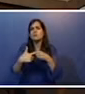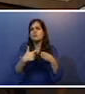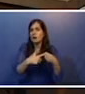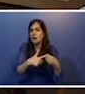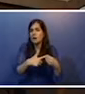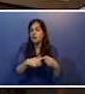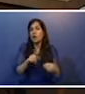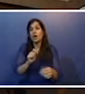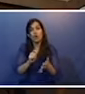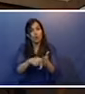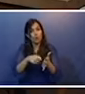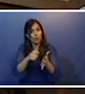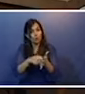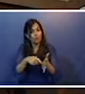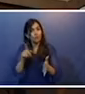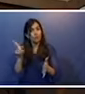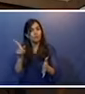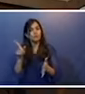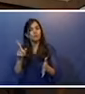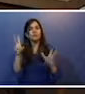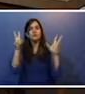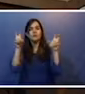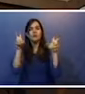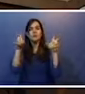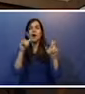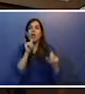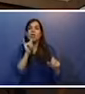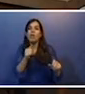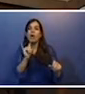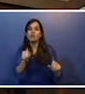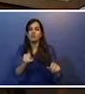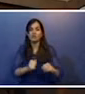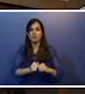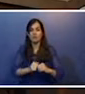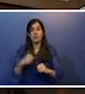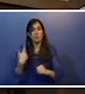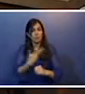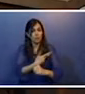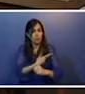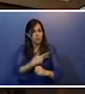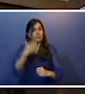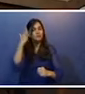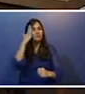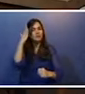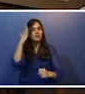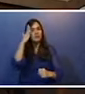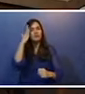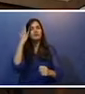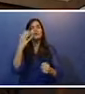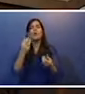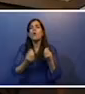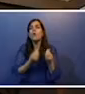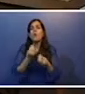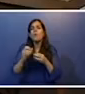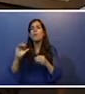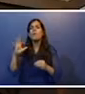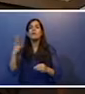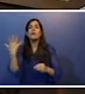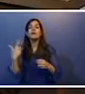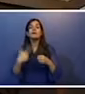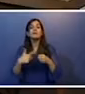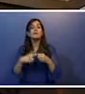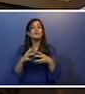autor trouxe essa narrativa com essa temática para que a gente entendesse dessa forma como isso acontece.